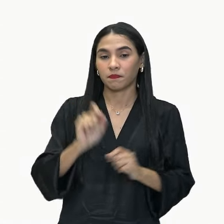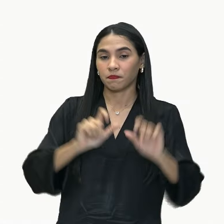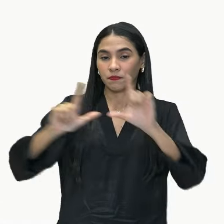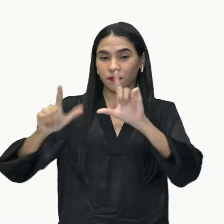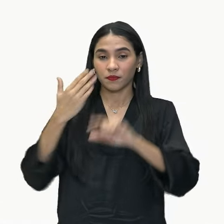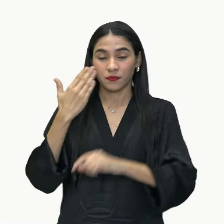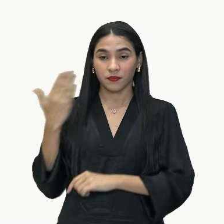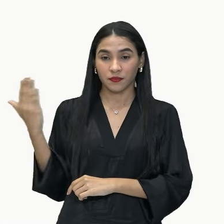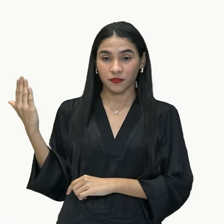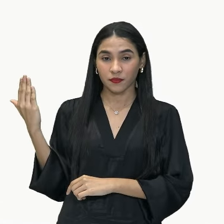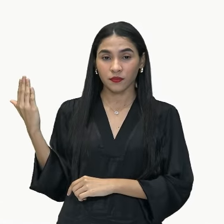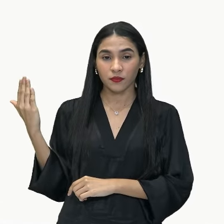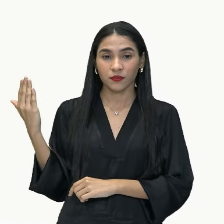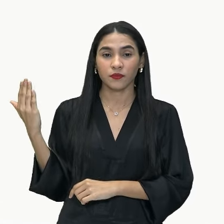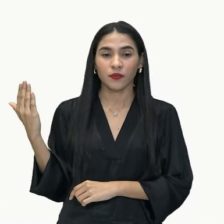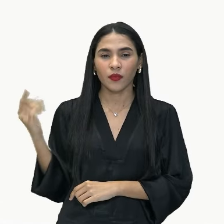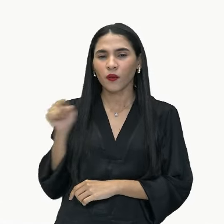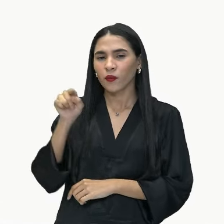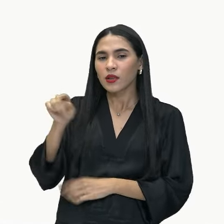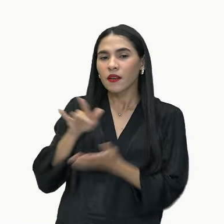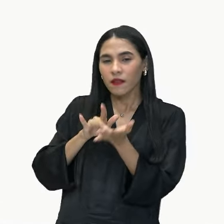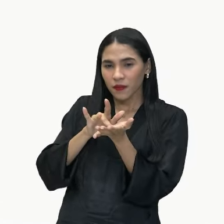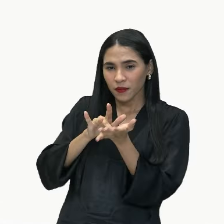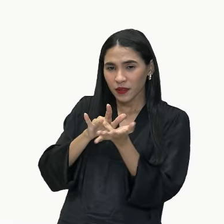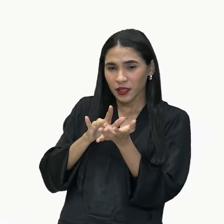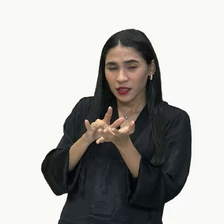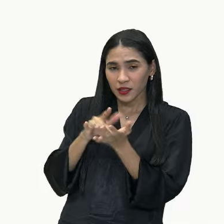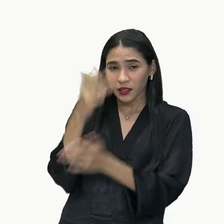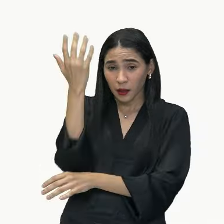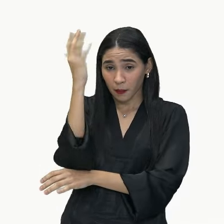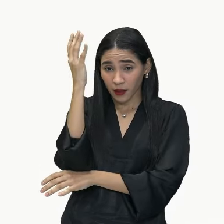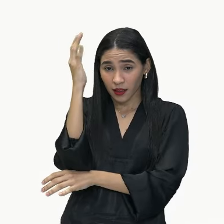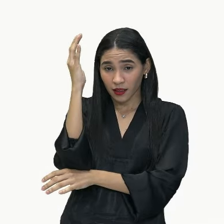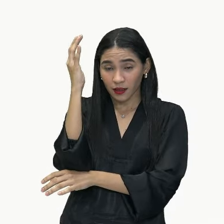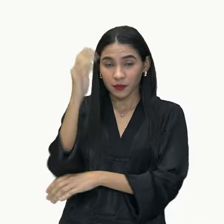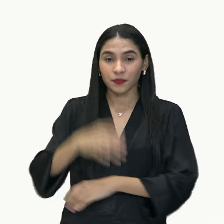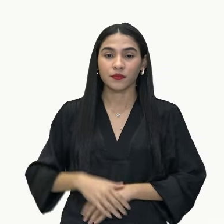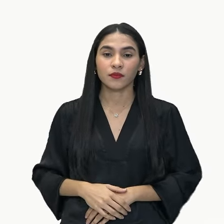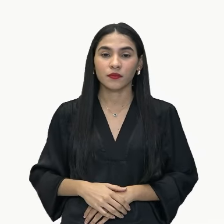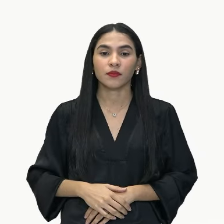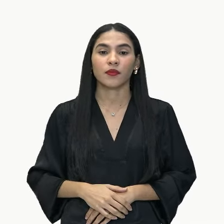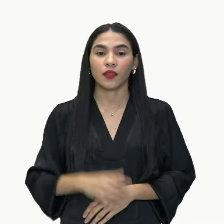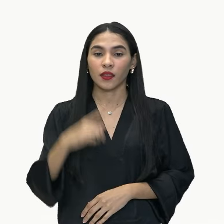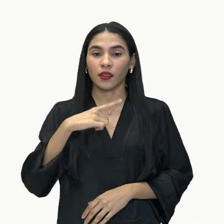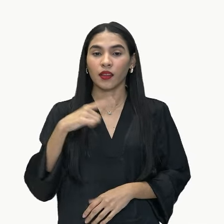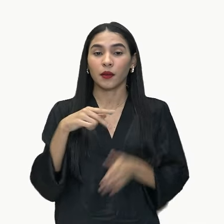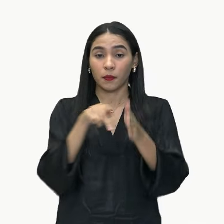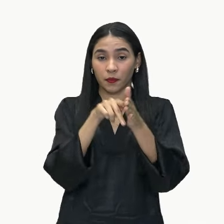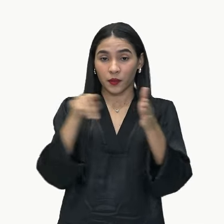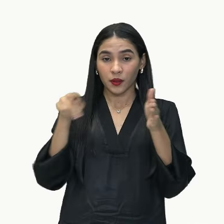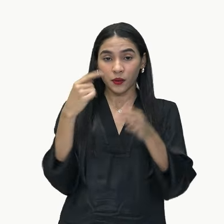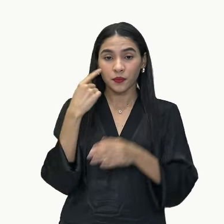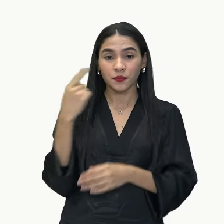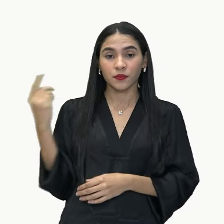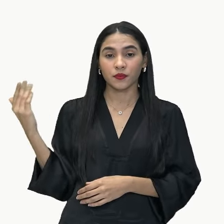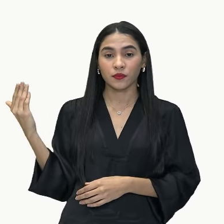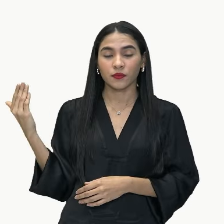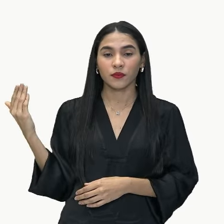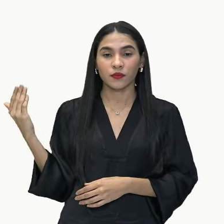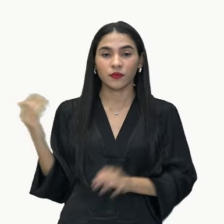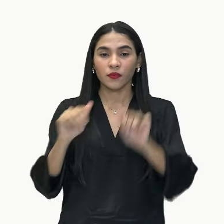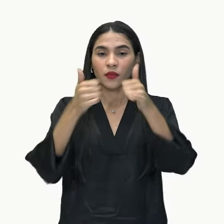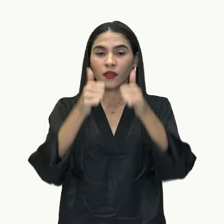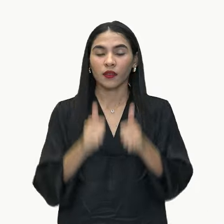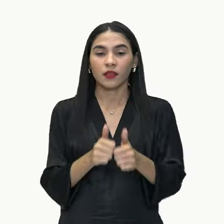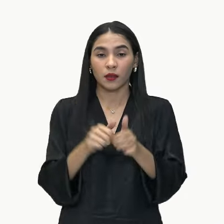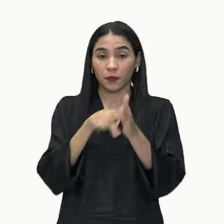tela, vamos lá. Você finge que é uma planta? Então, temos aí este período, certo? Vamos analisar,